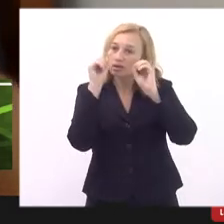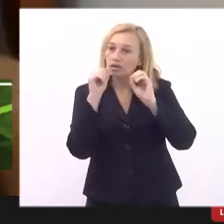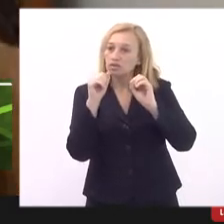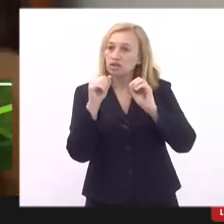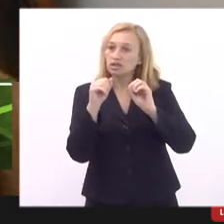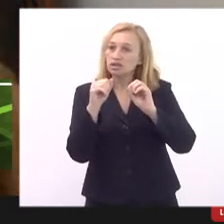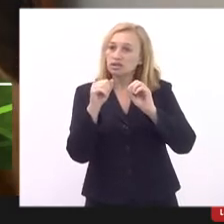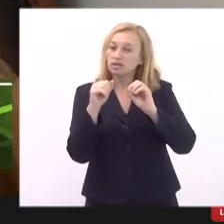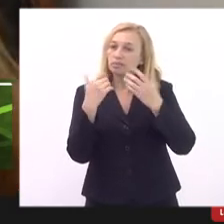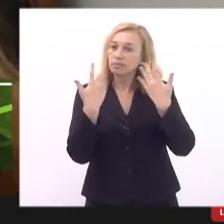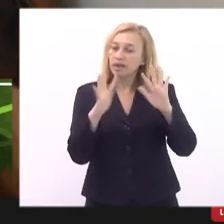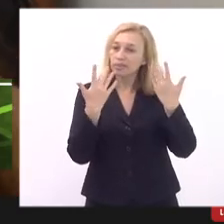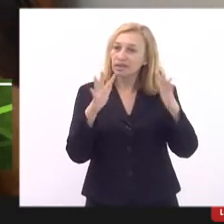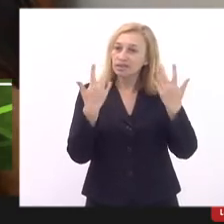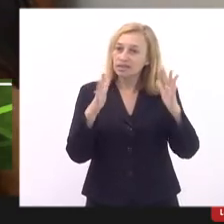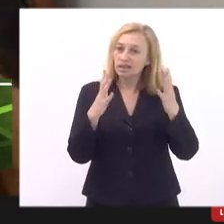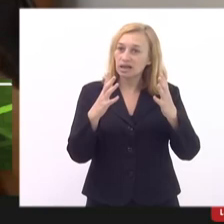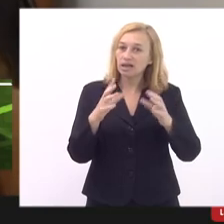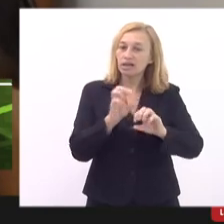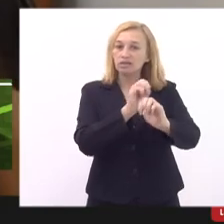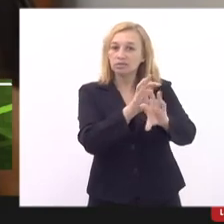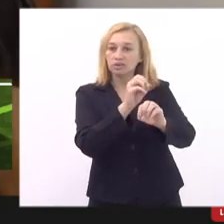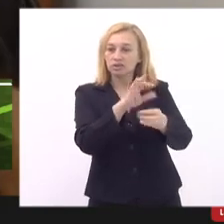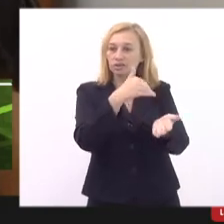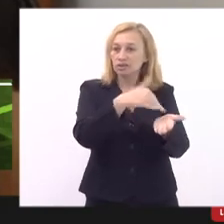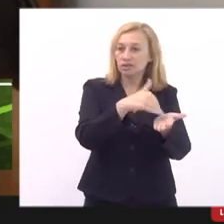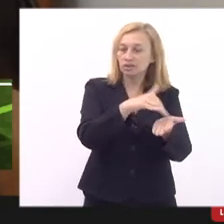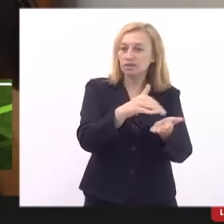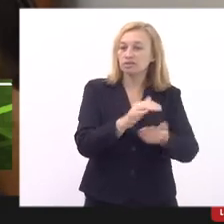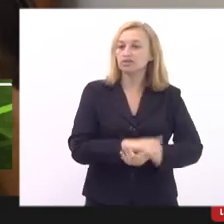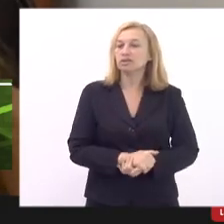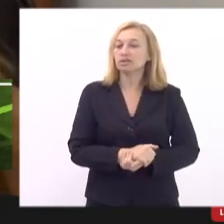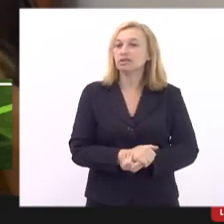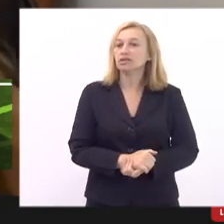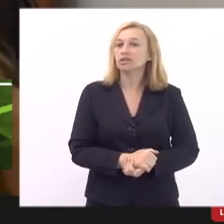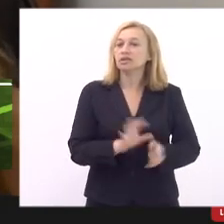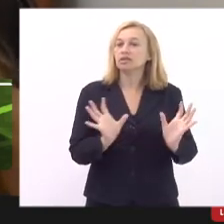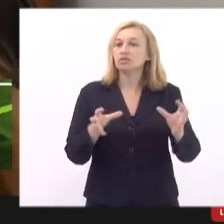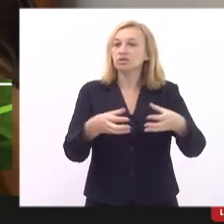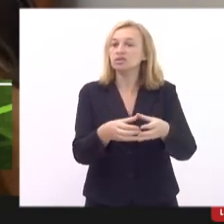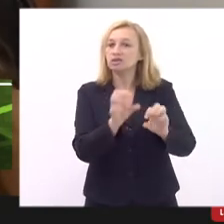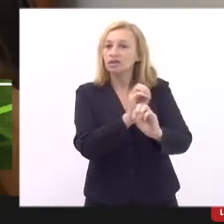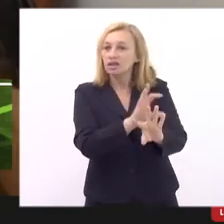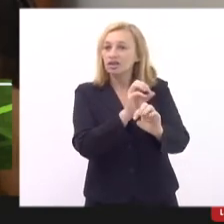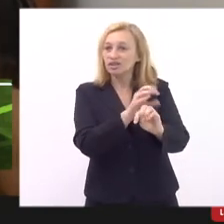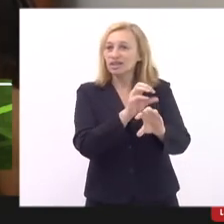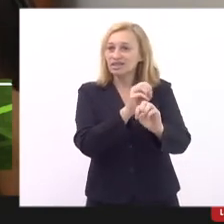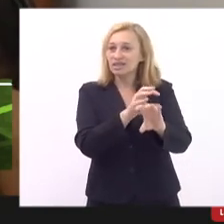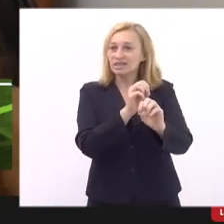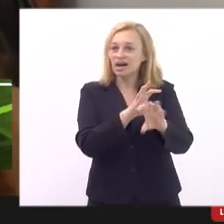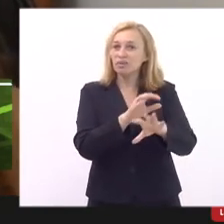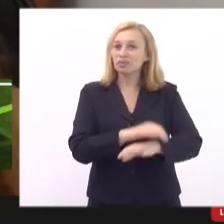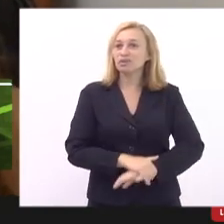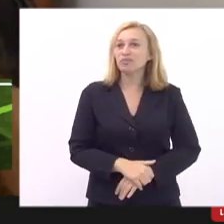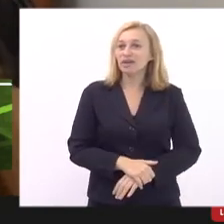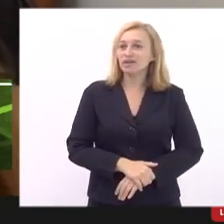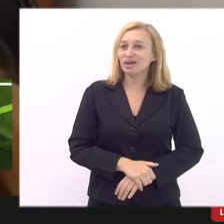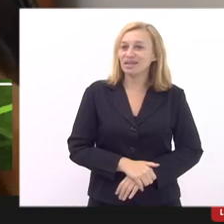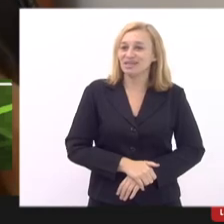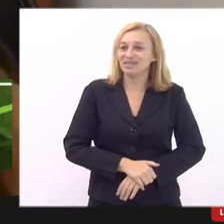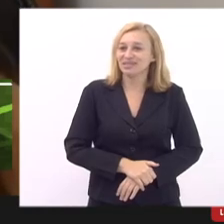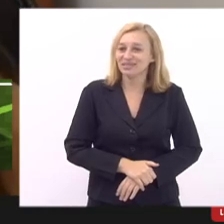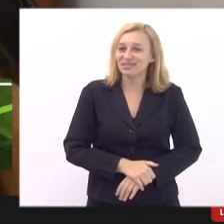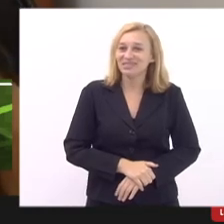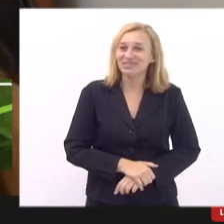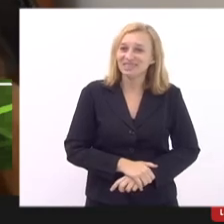iniciativa de estar aqui fazendo esse debate hoje com o meu deputado Flávio em nome dele e os demais membros da mesa me senti